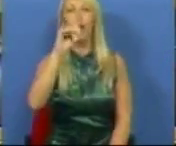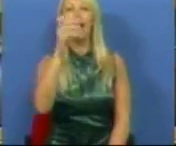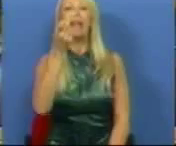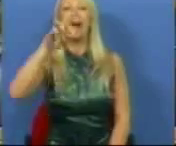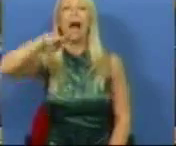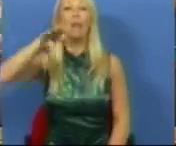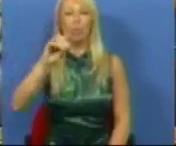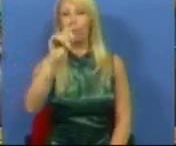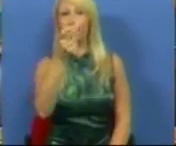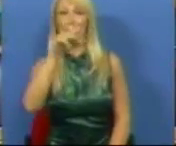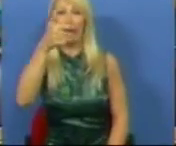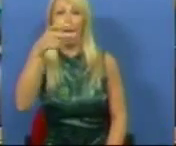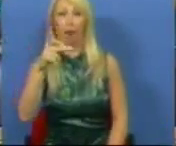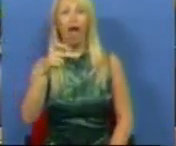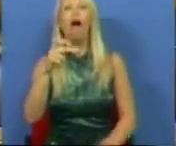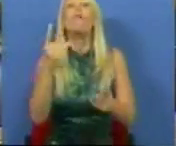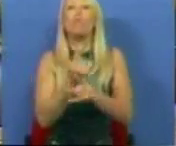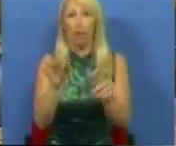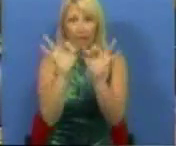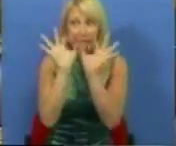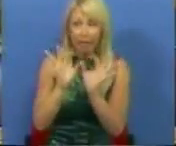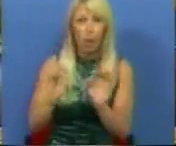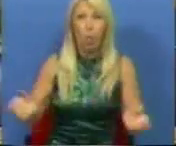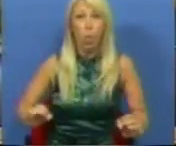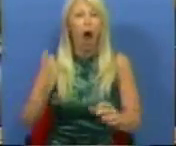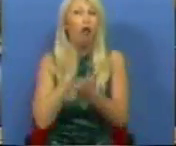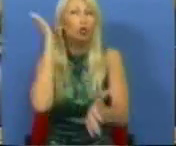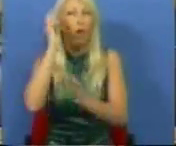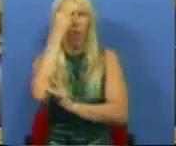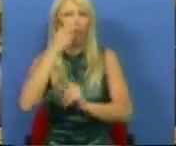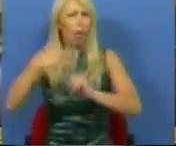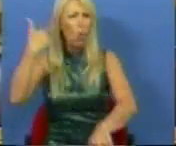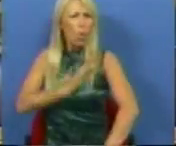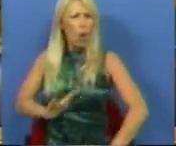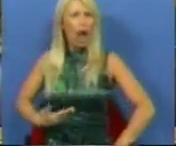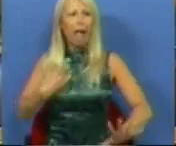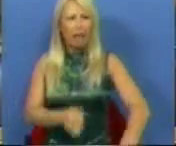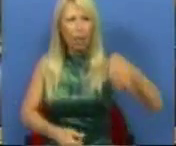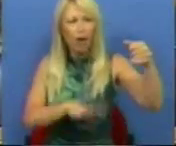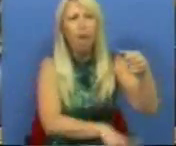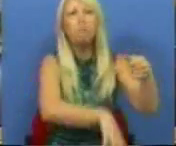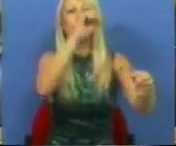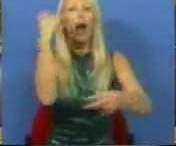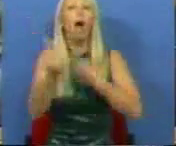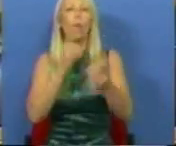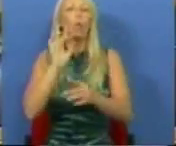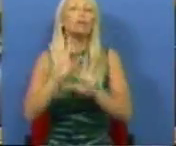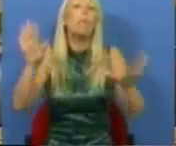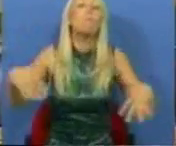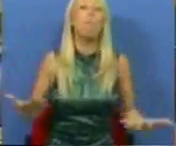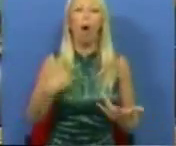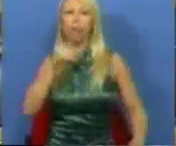indo buscar ao baú da história qualquer coisa para atirar ao adversário. Mas de facto não há um argumento que o Ministério da Educação,